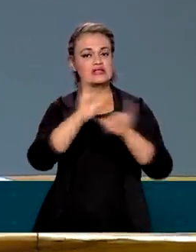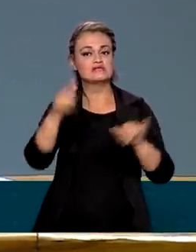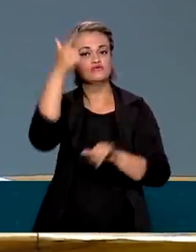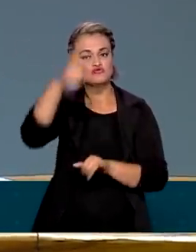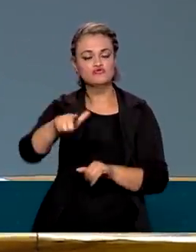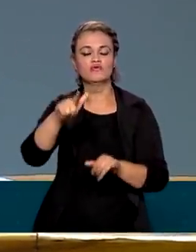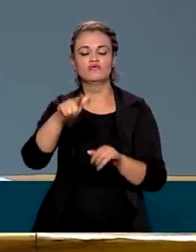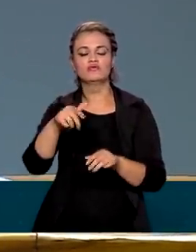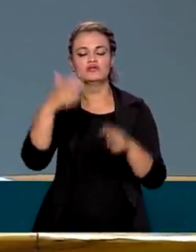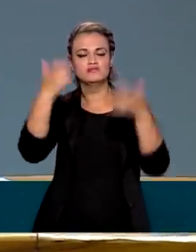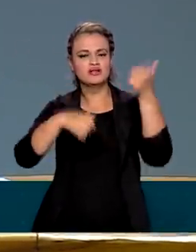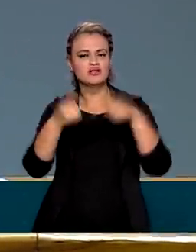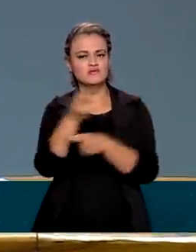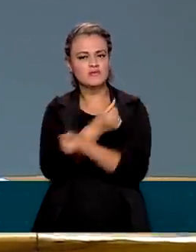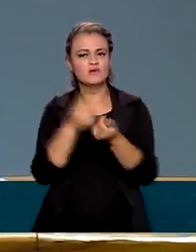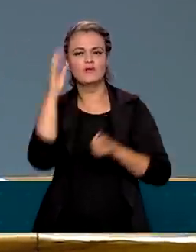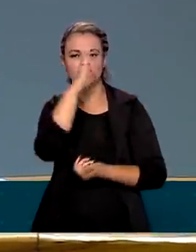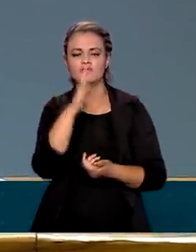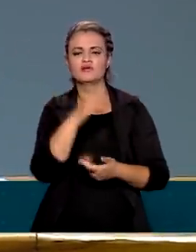economia brasileira.